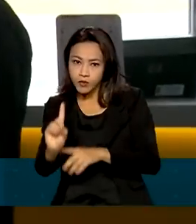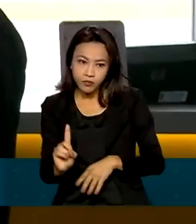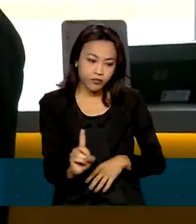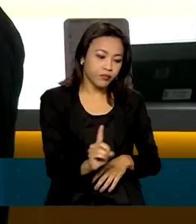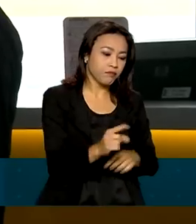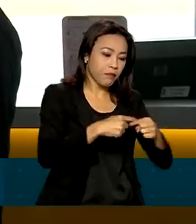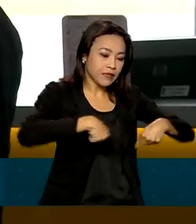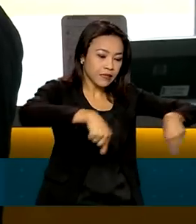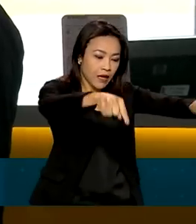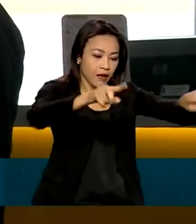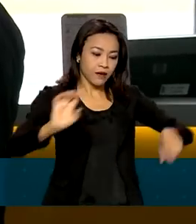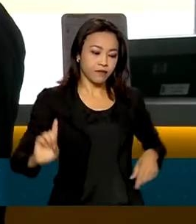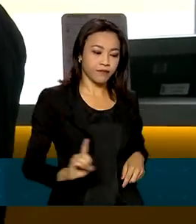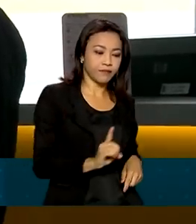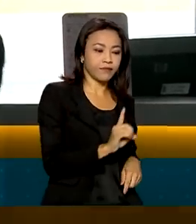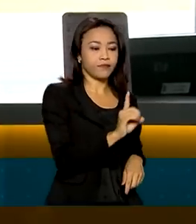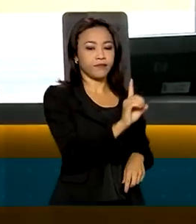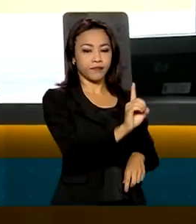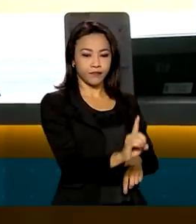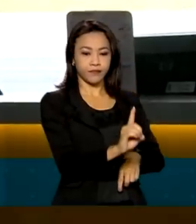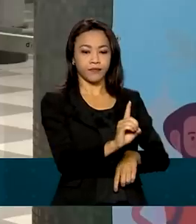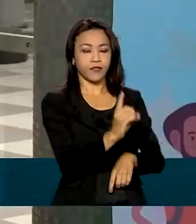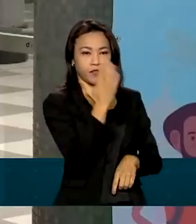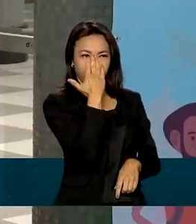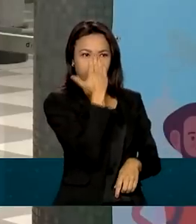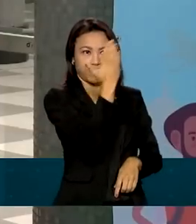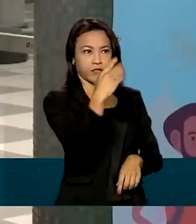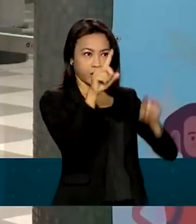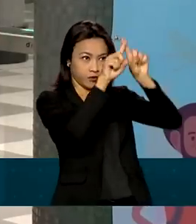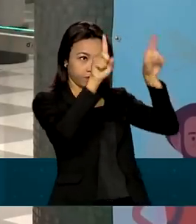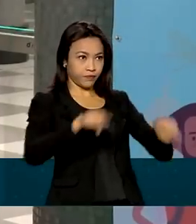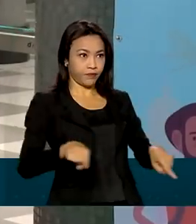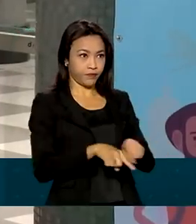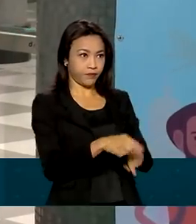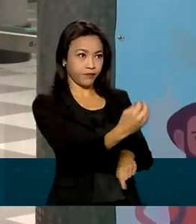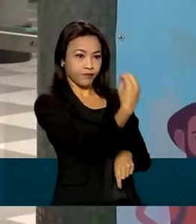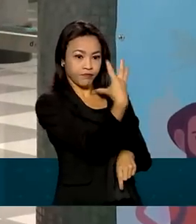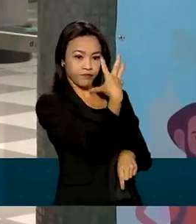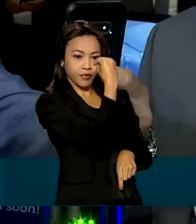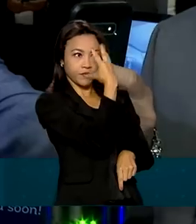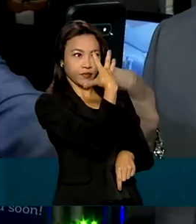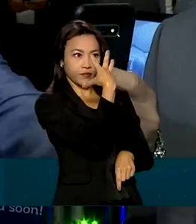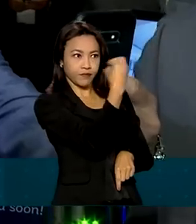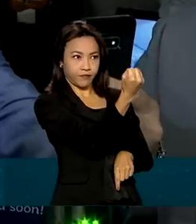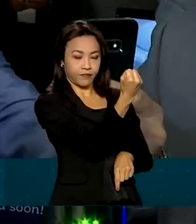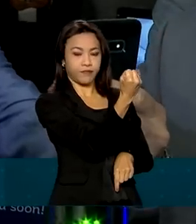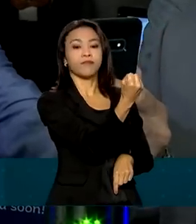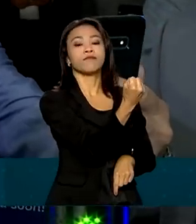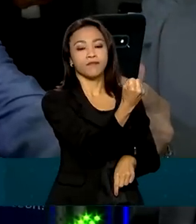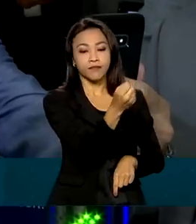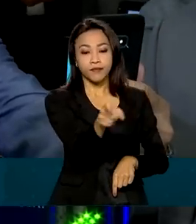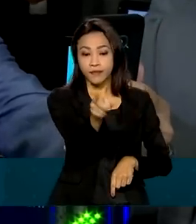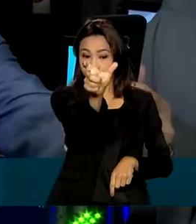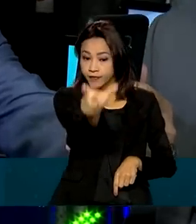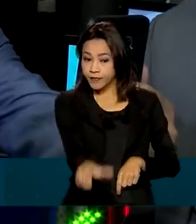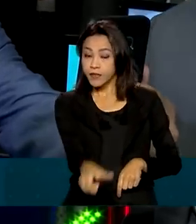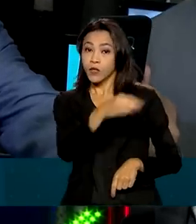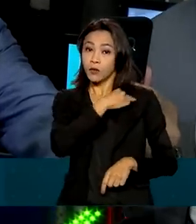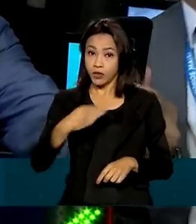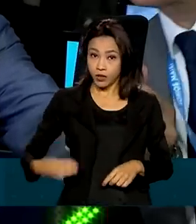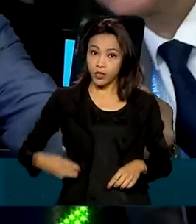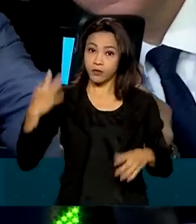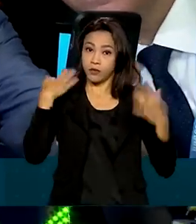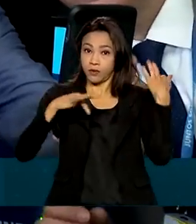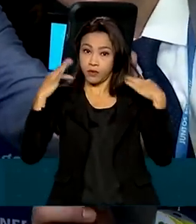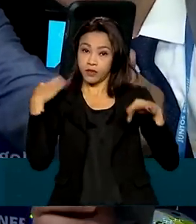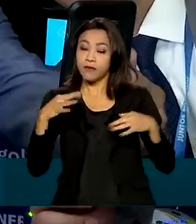embarque, se posicionar em frente a este equipamento para confirmar a identificação. Para o ministro do Turismo, a novidade vai